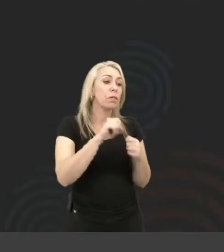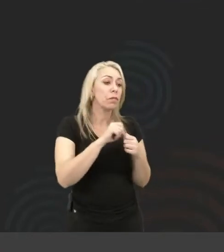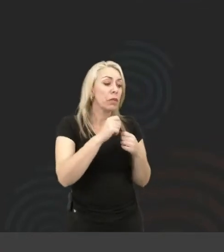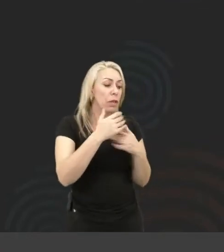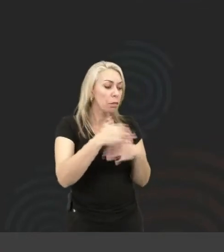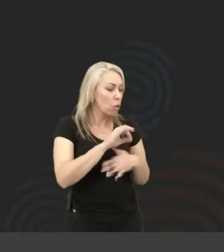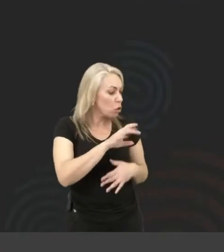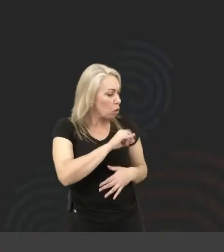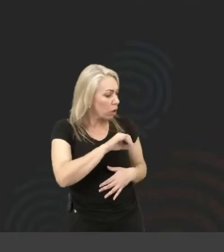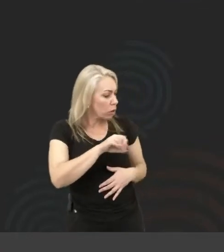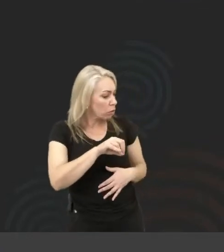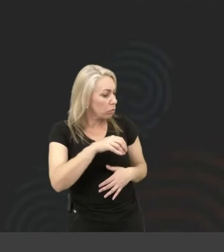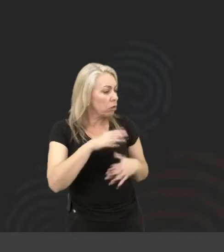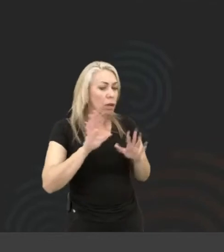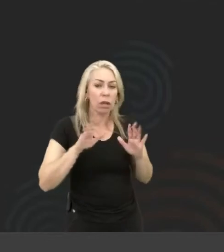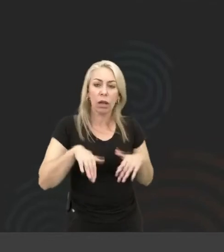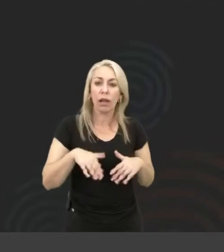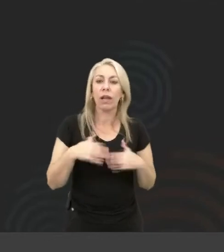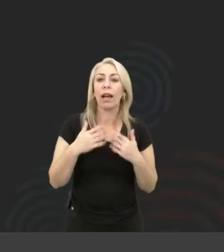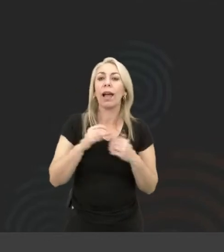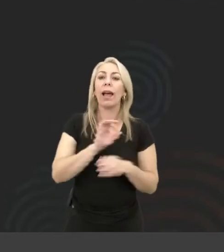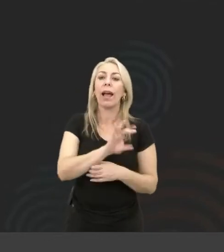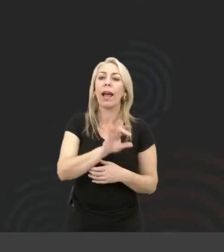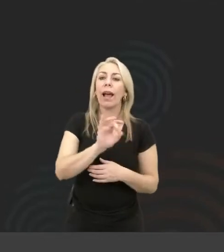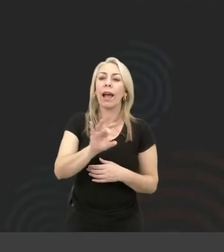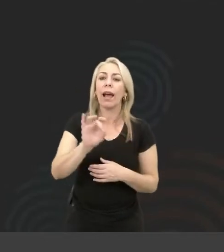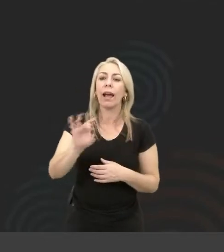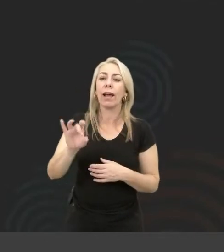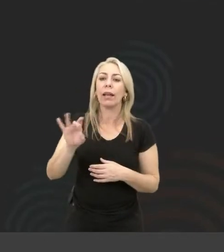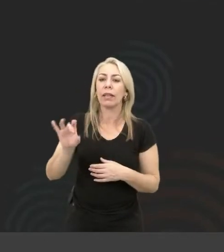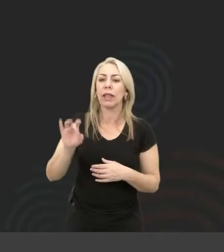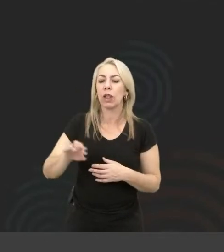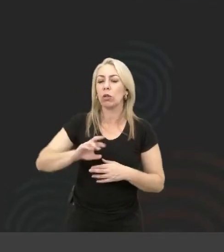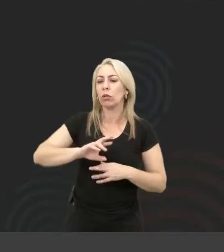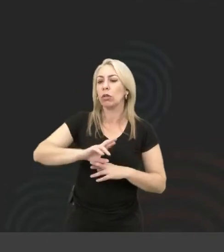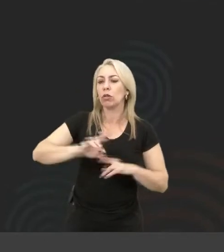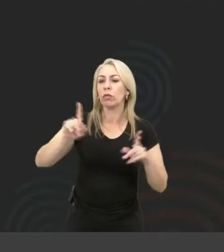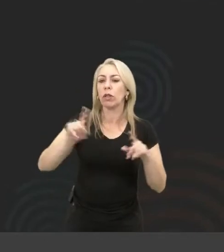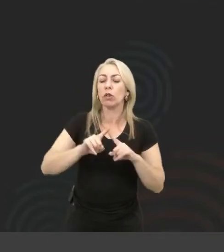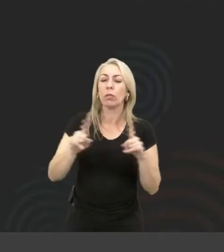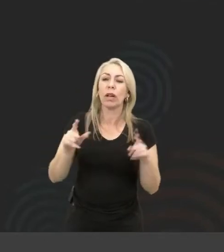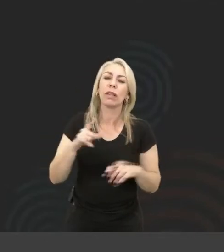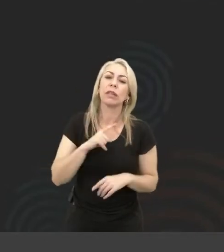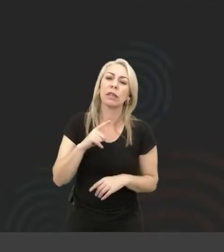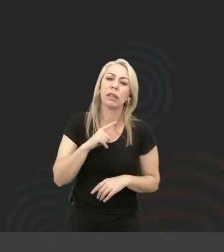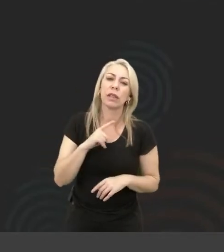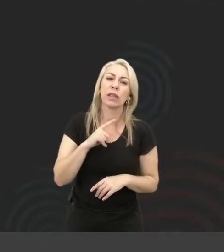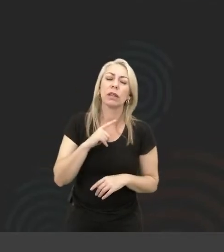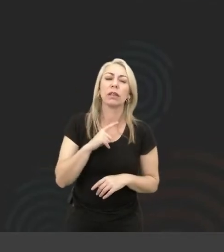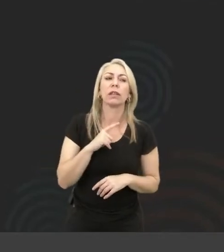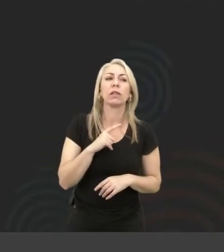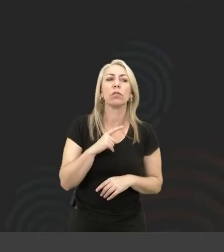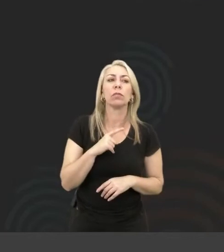existem vários outros casos, e aí cada caso é um caso. Mas a gente tem algumas,